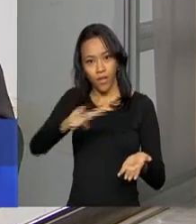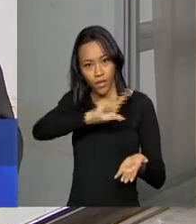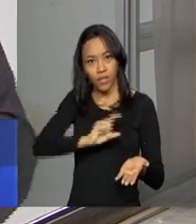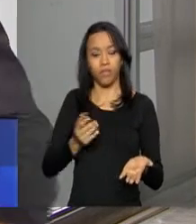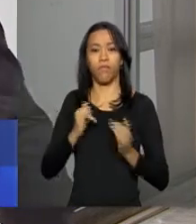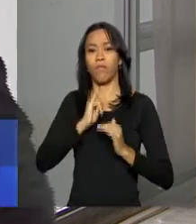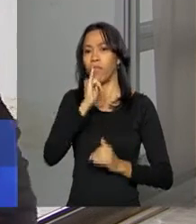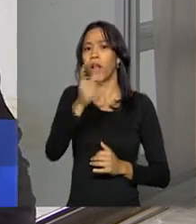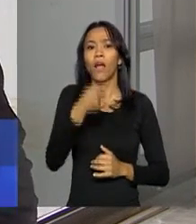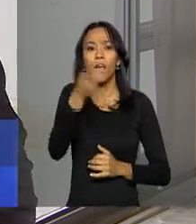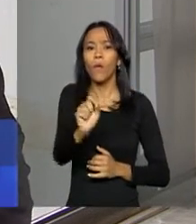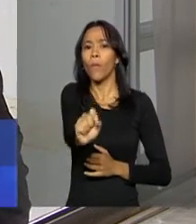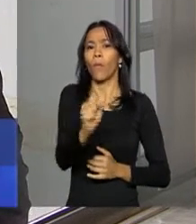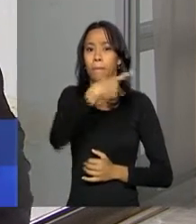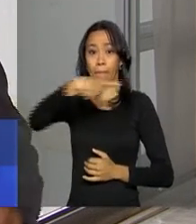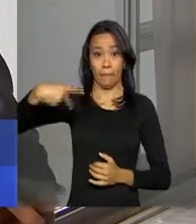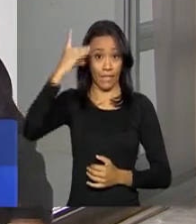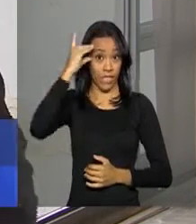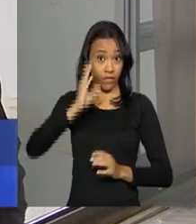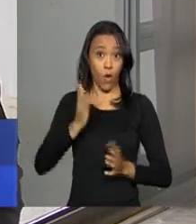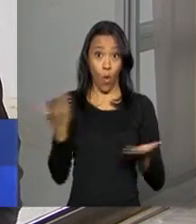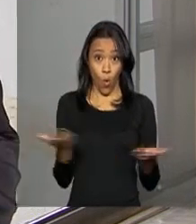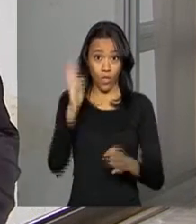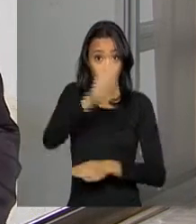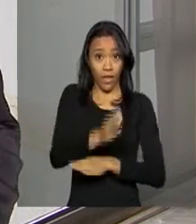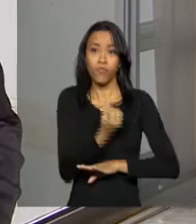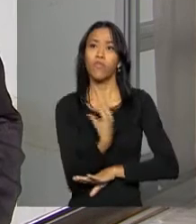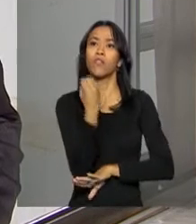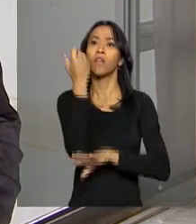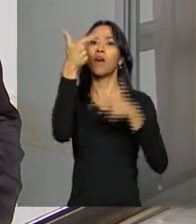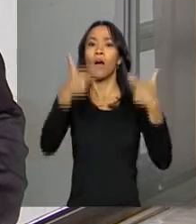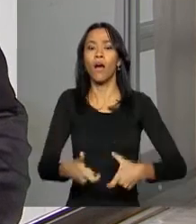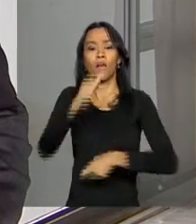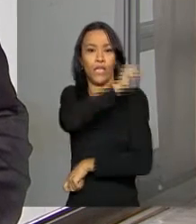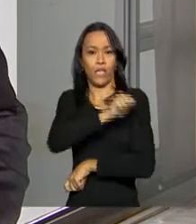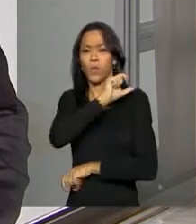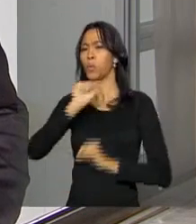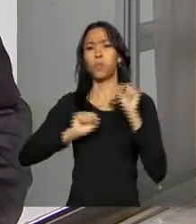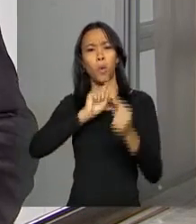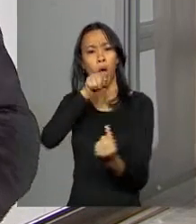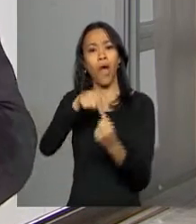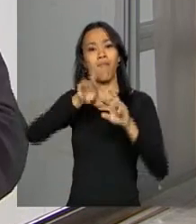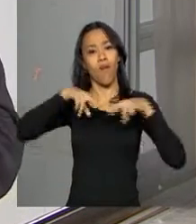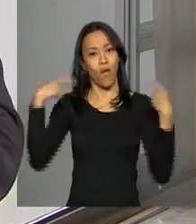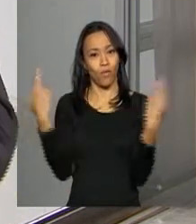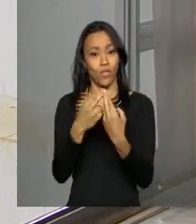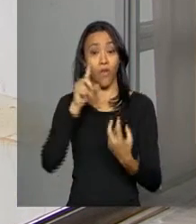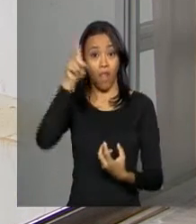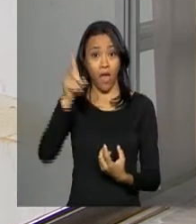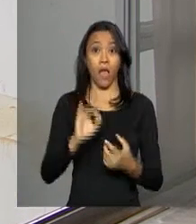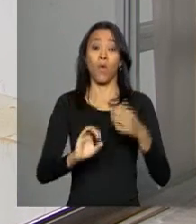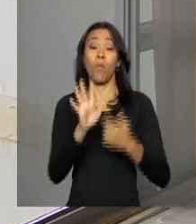antes, a presidenta Dilma Rousseff vai ao Rio de Janeiro hoje à tarde para participar de uma reunião com a Fundação Oswaldo Cruz.